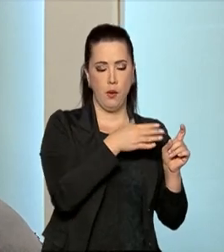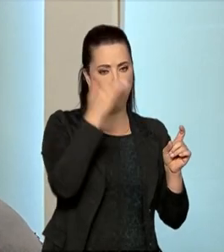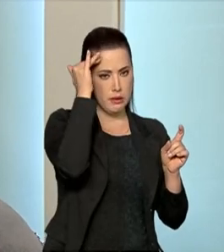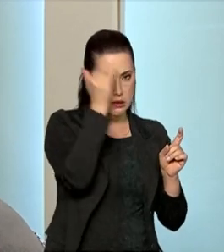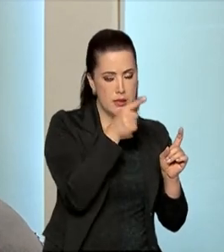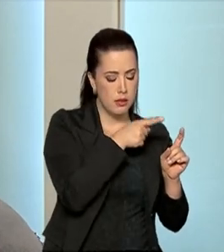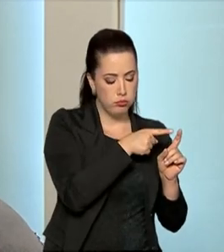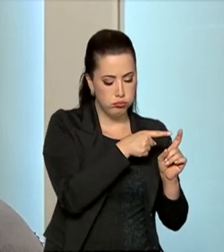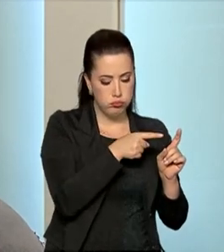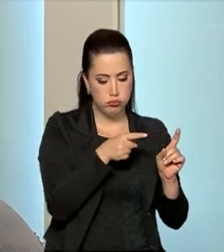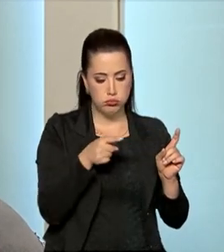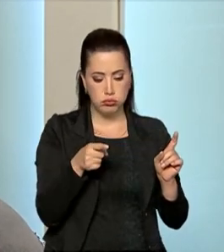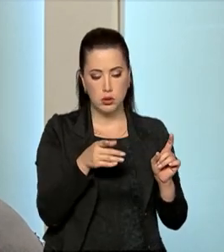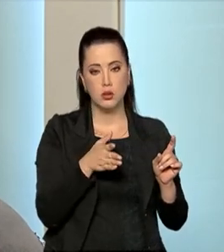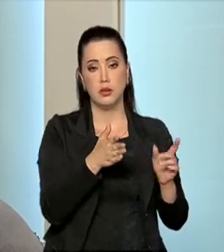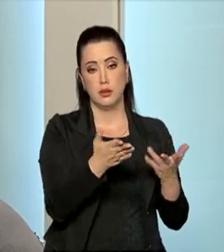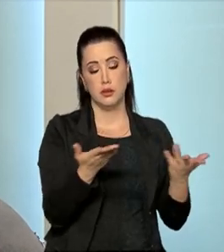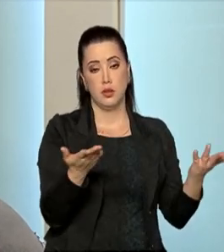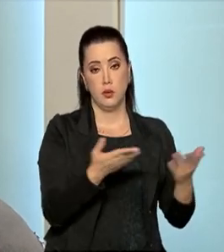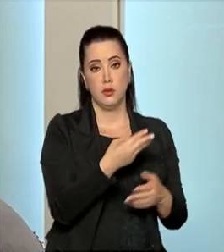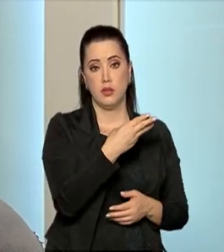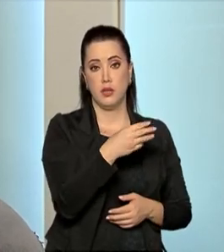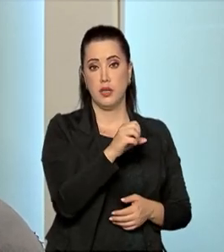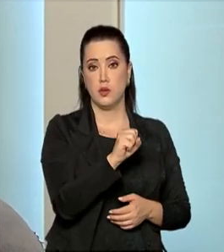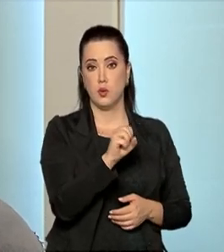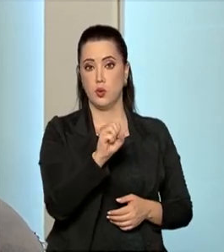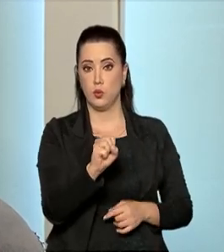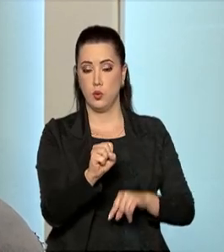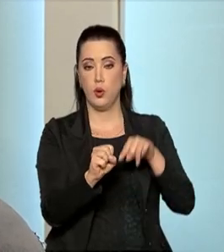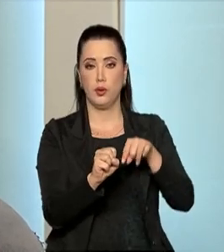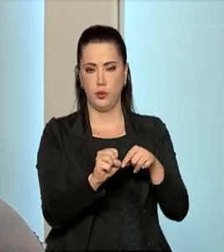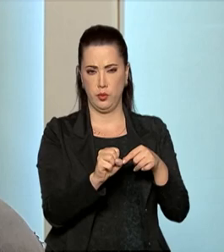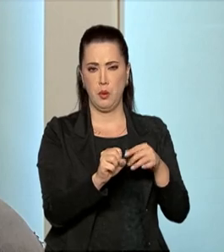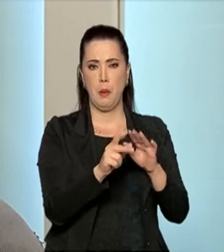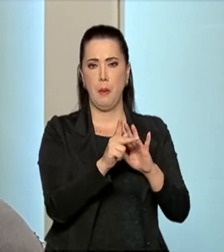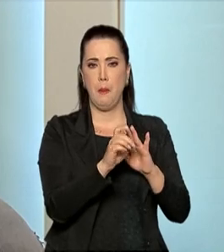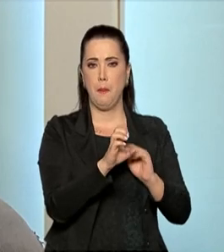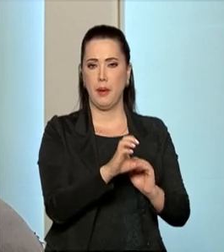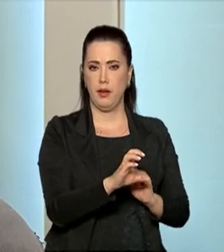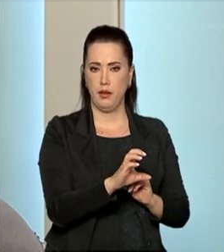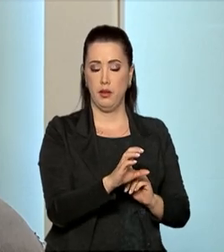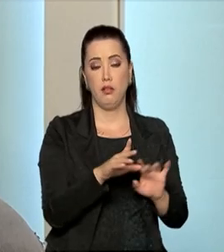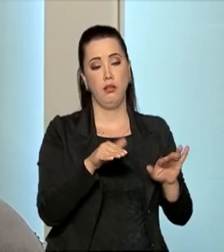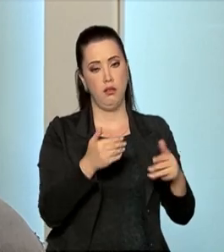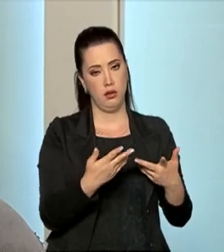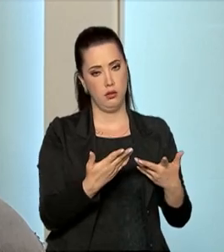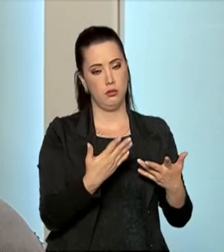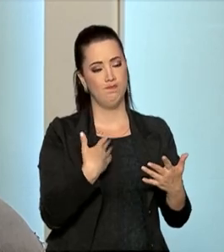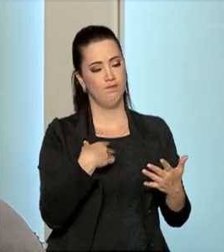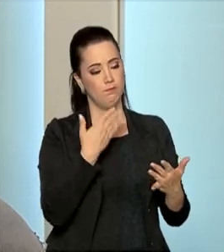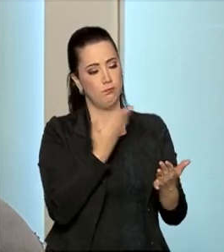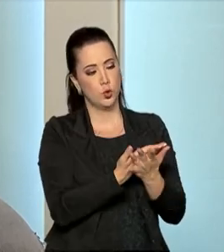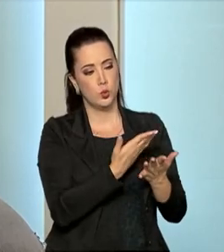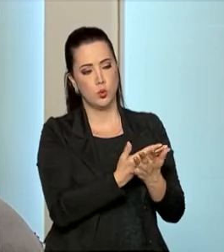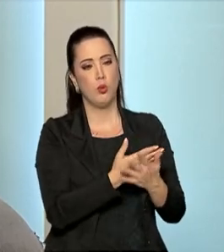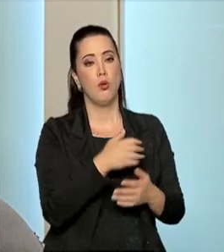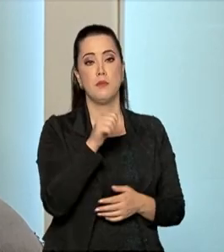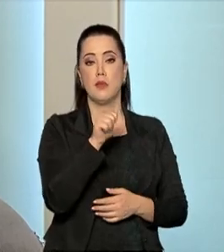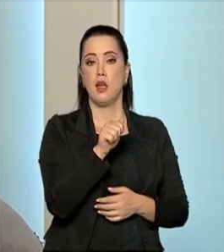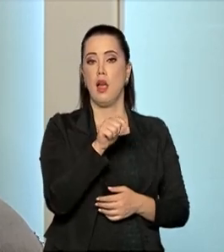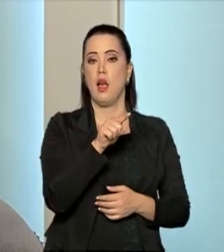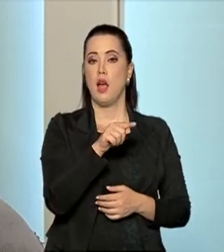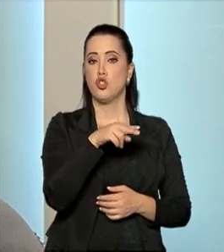Com base na PET 3388, foi feito o parecer da AGU, que vinculou a